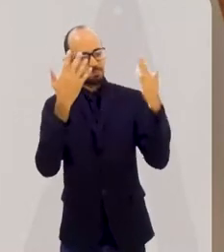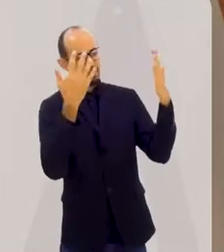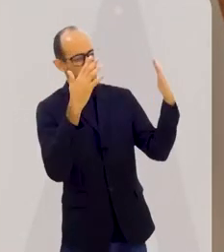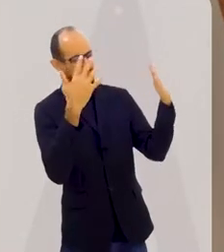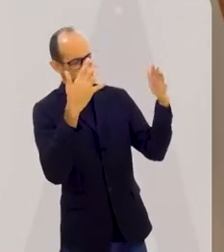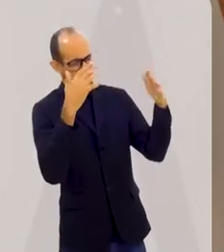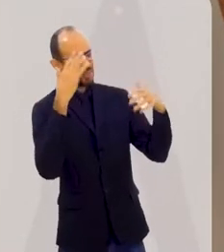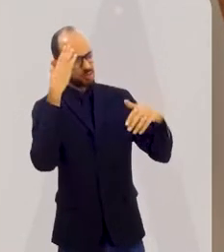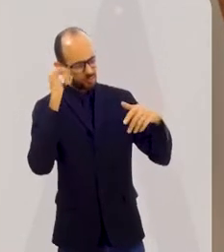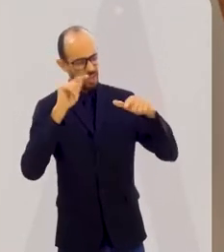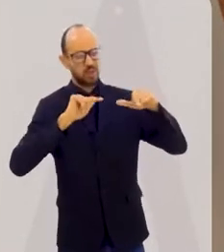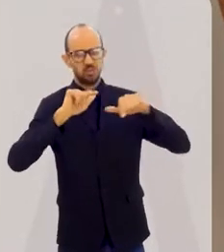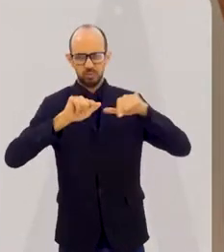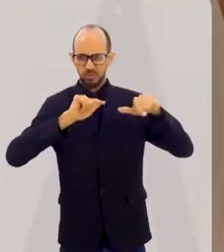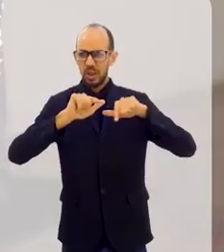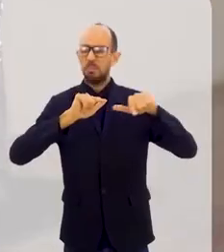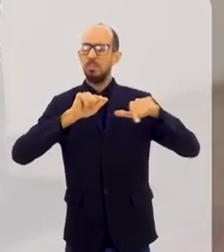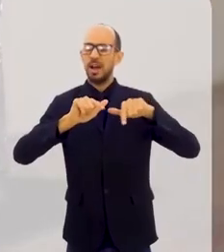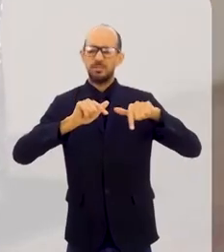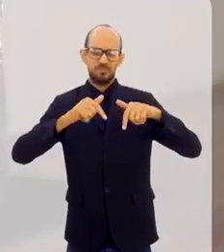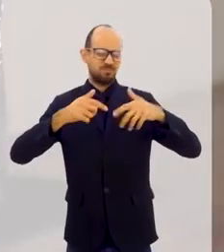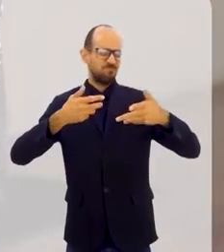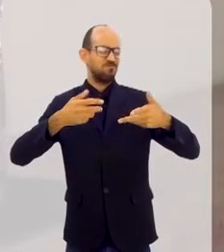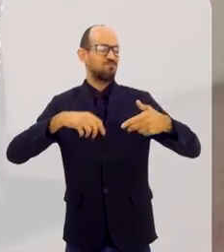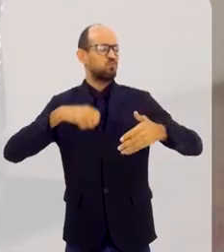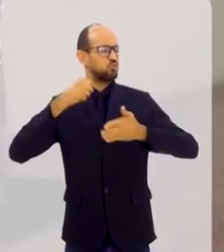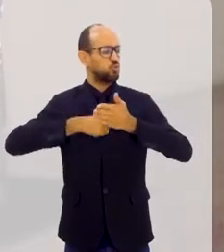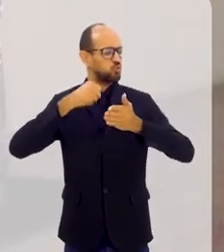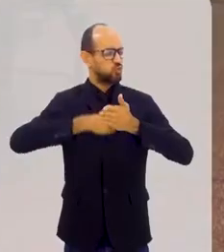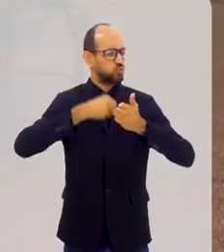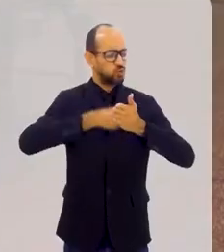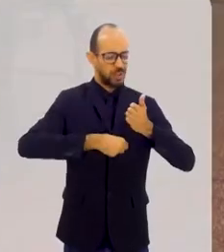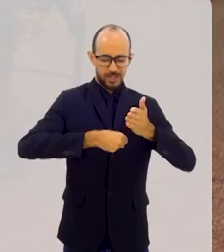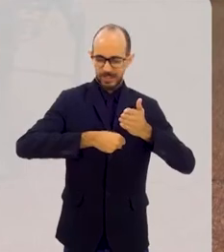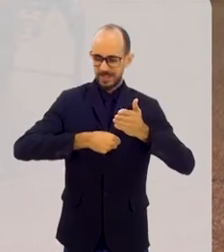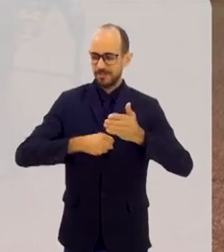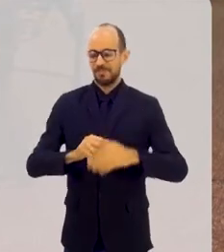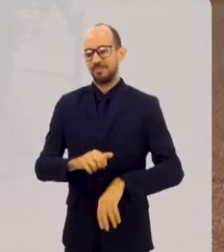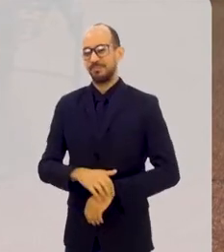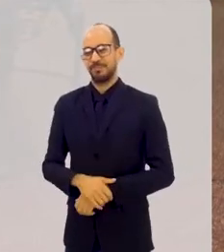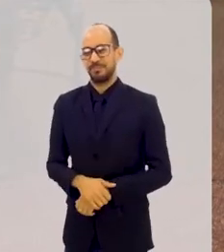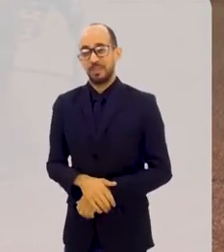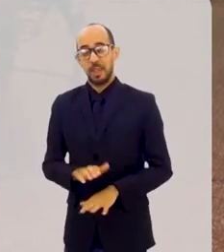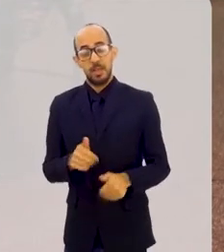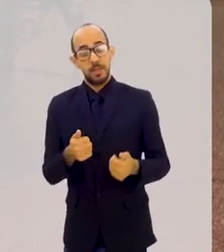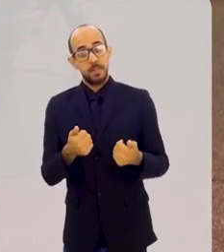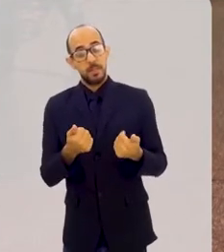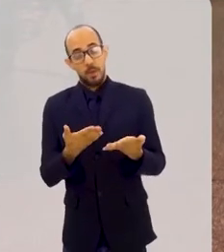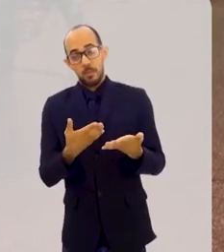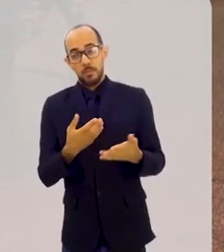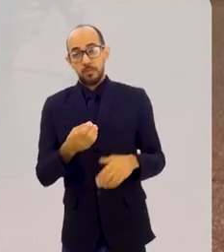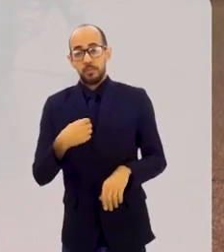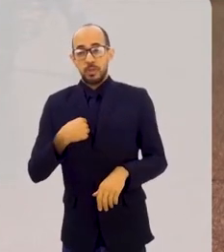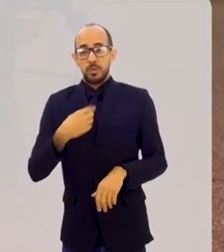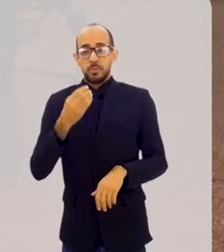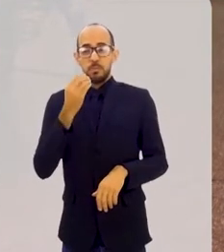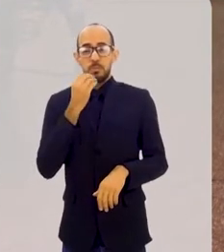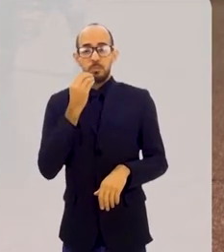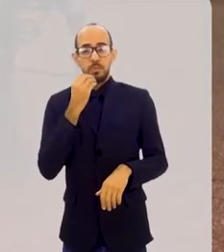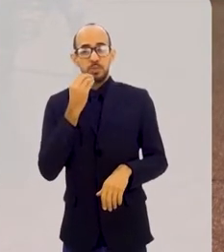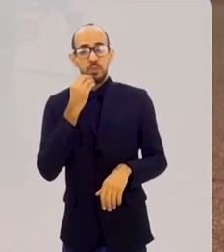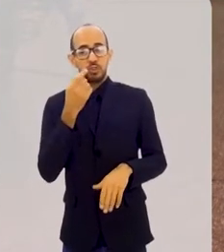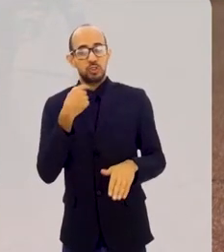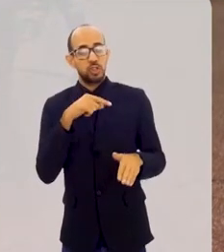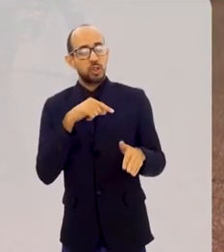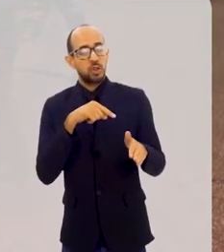isso é fruto de um trabalho muito árduo. Obrigado. Obrigado. Bem, eu poderia começar me